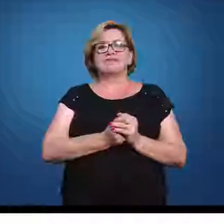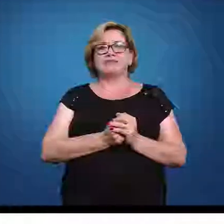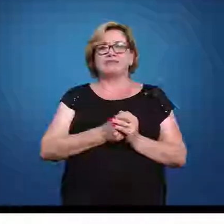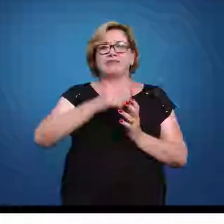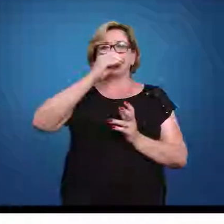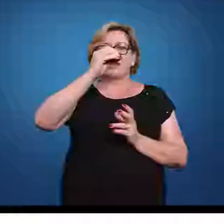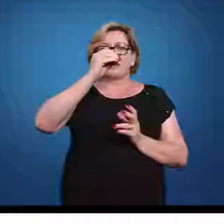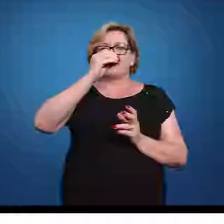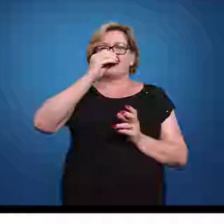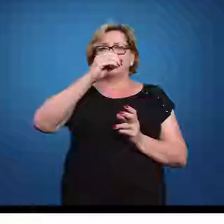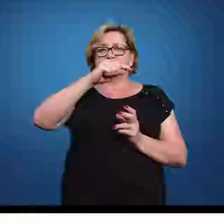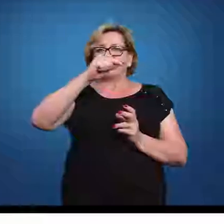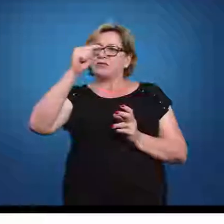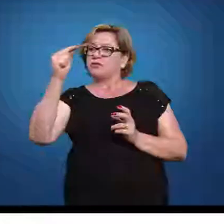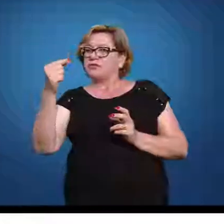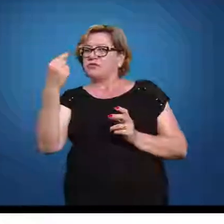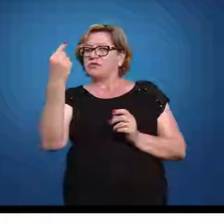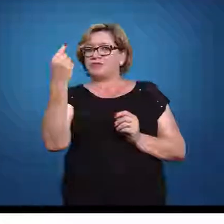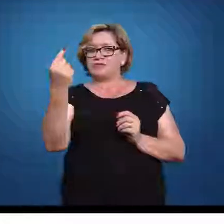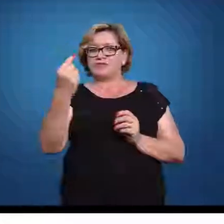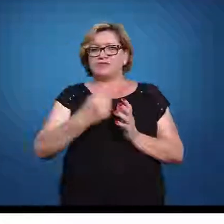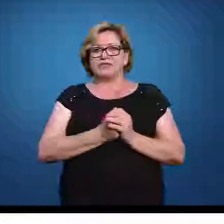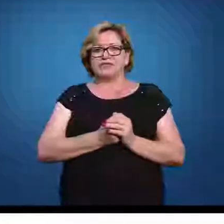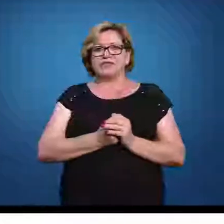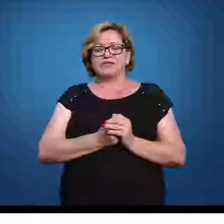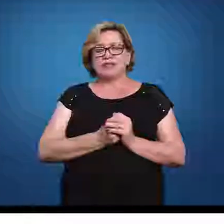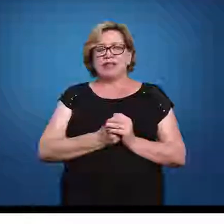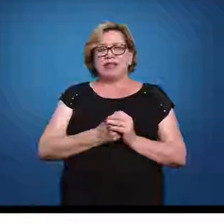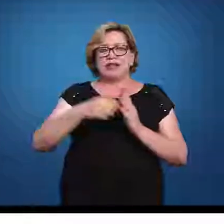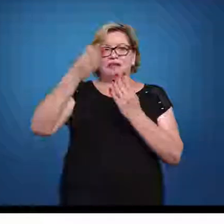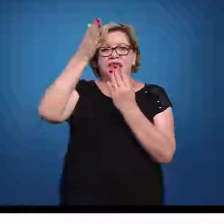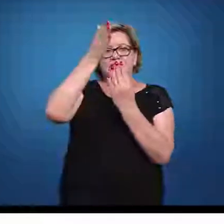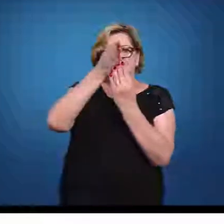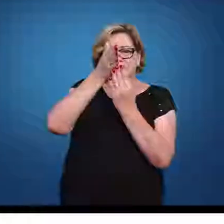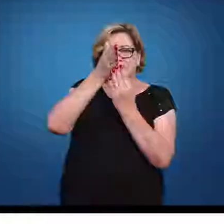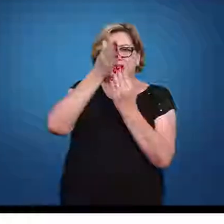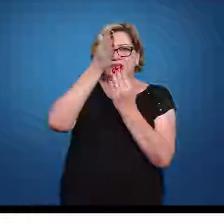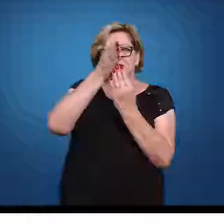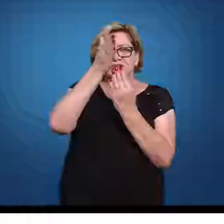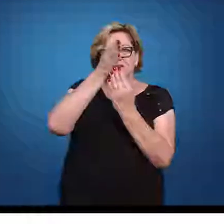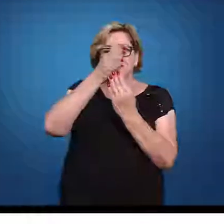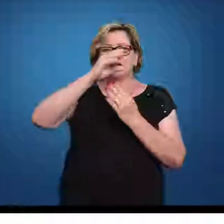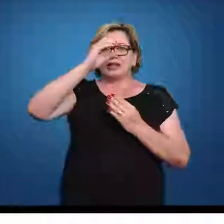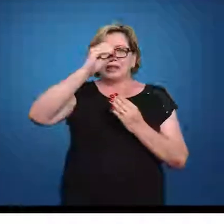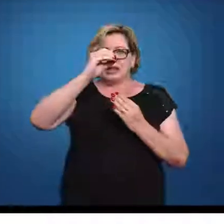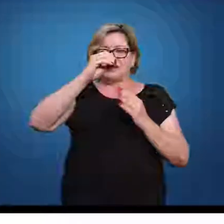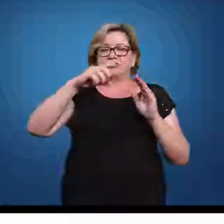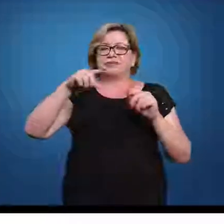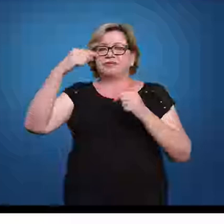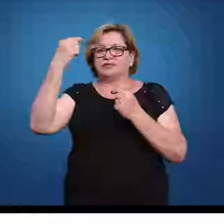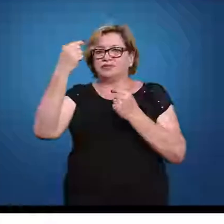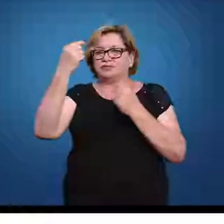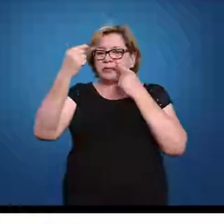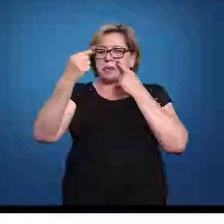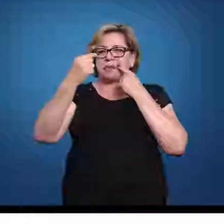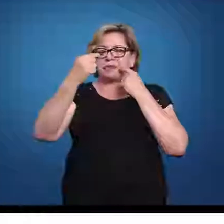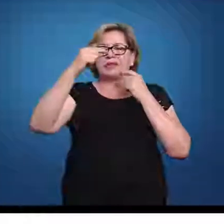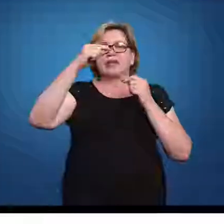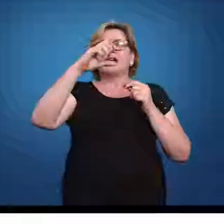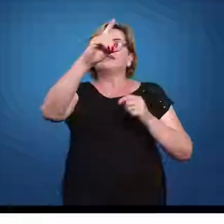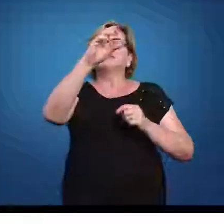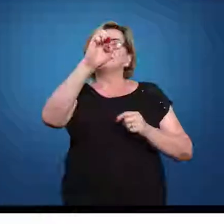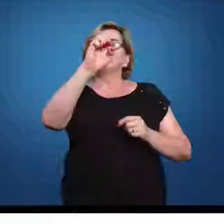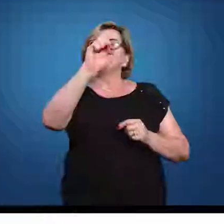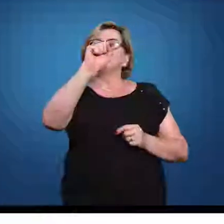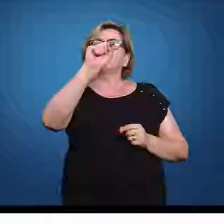0 e 1. Ou seja, a média é 0 e o desvio padrão é 1. Além do meu exemplo aqui,